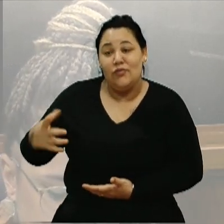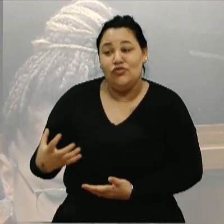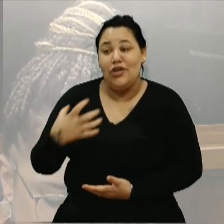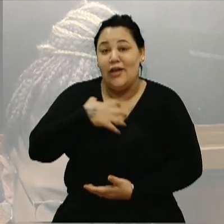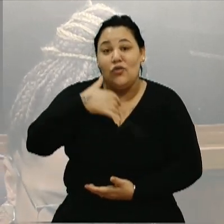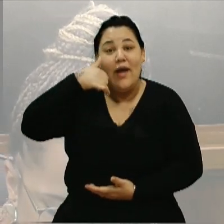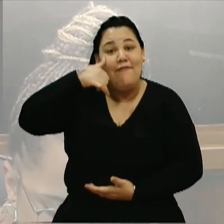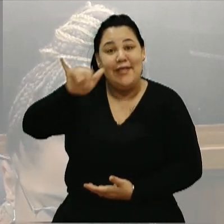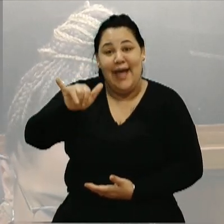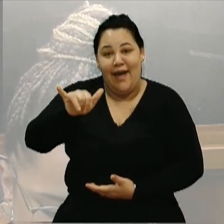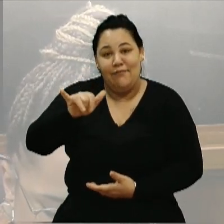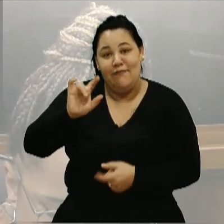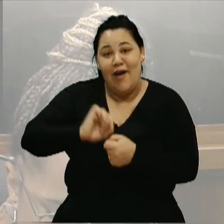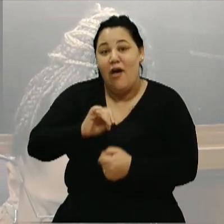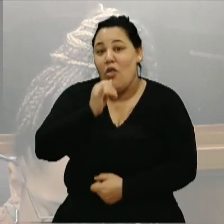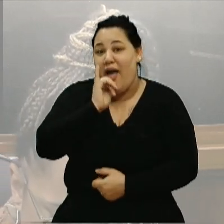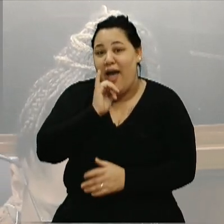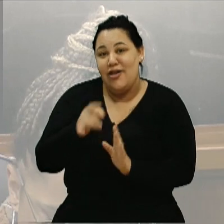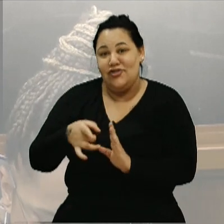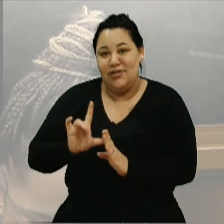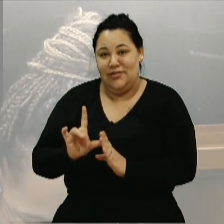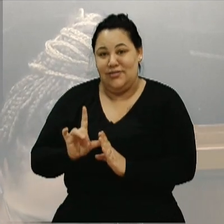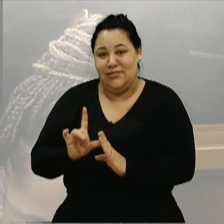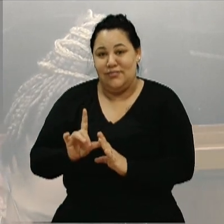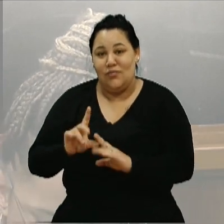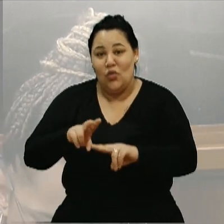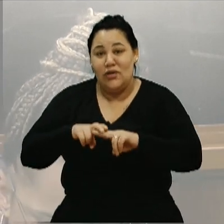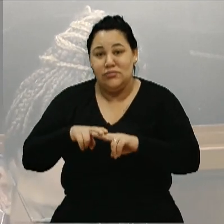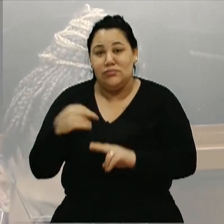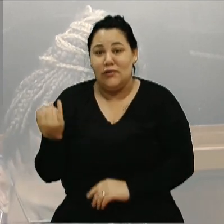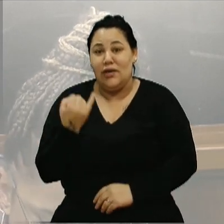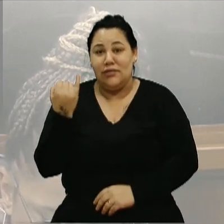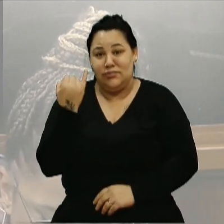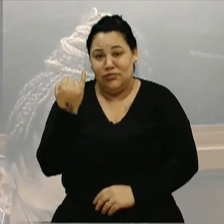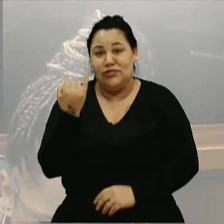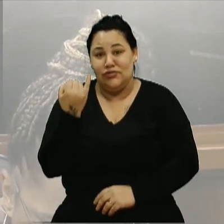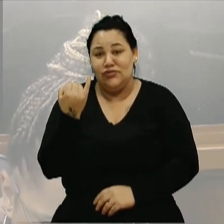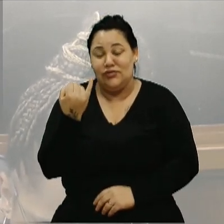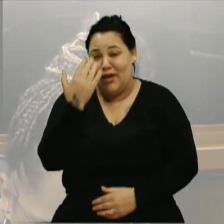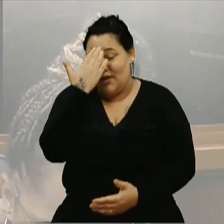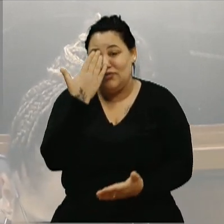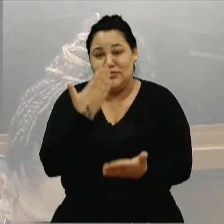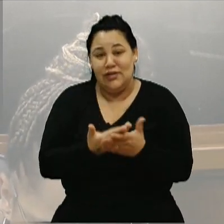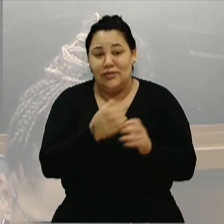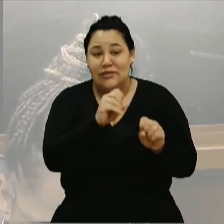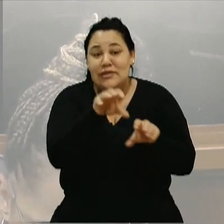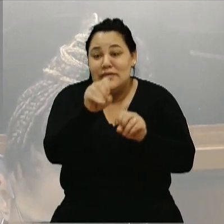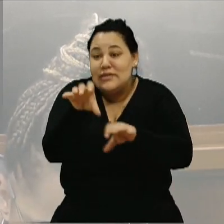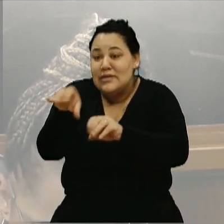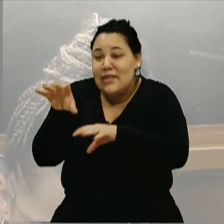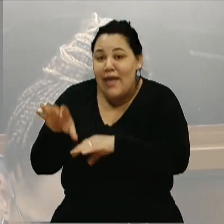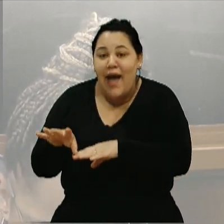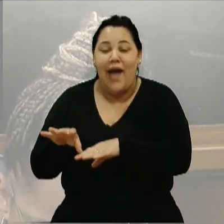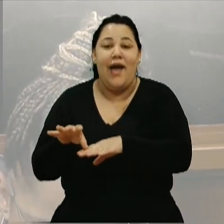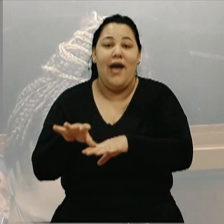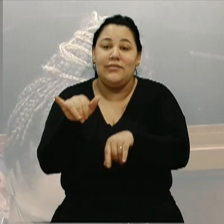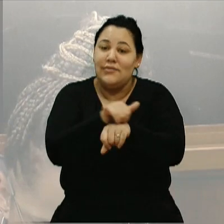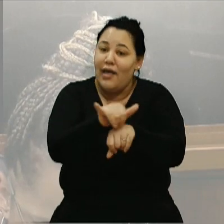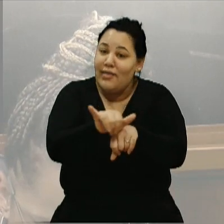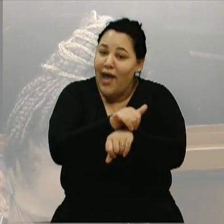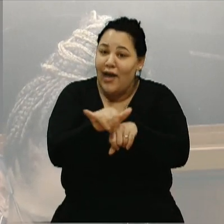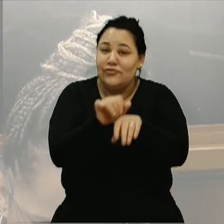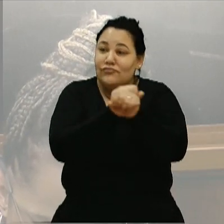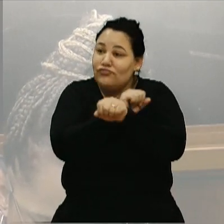acreditamos na importância da educação como forma de informar, de instruir, de